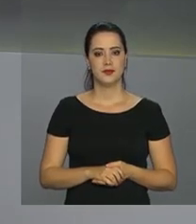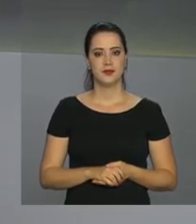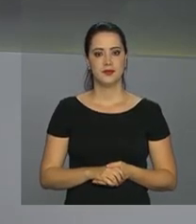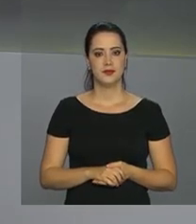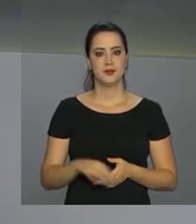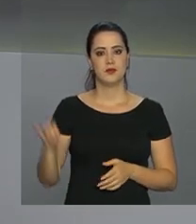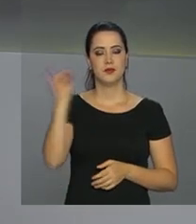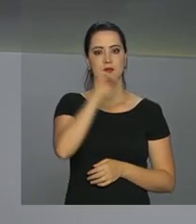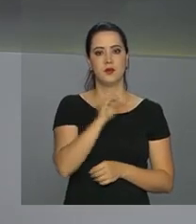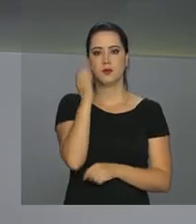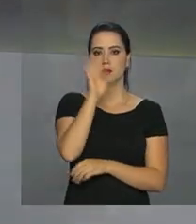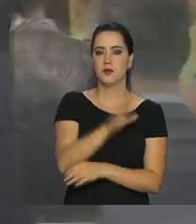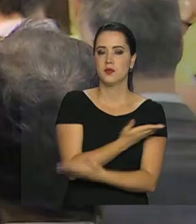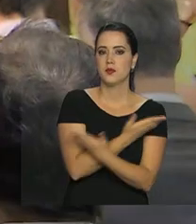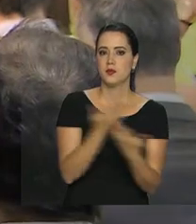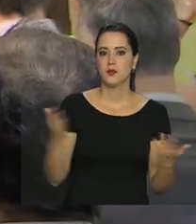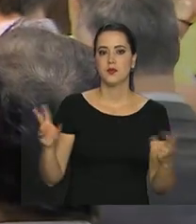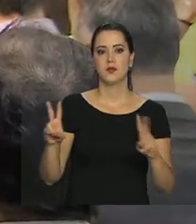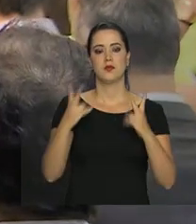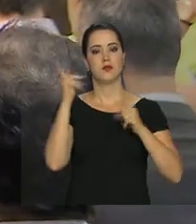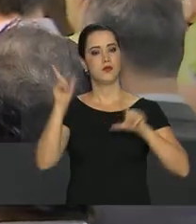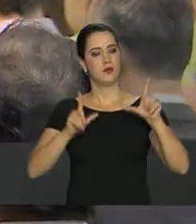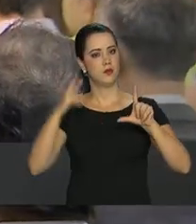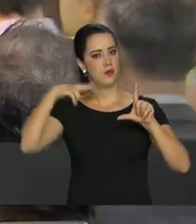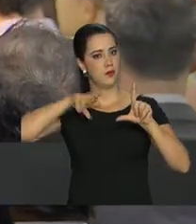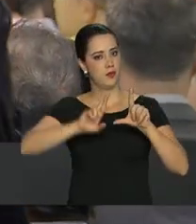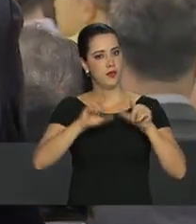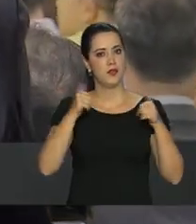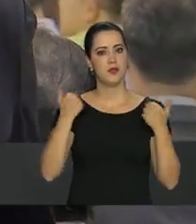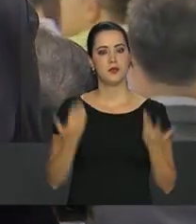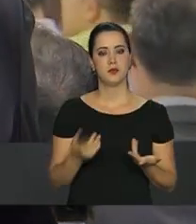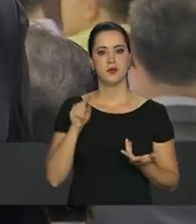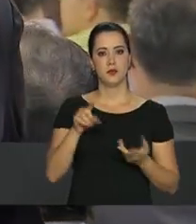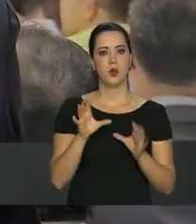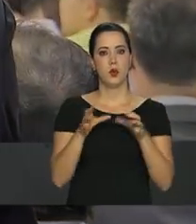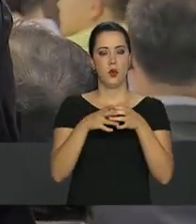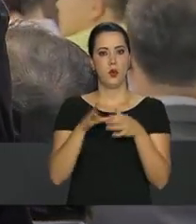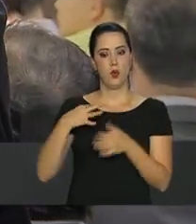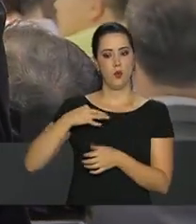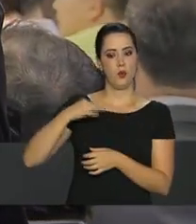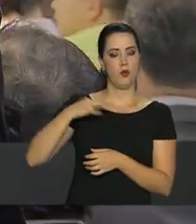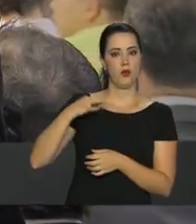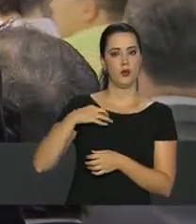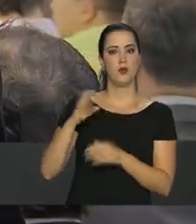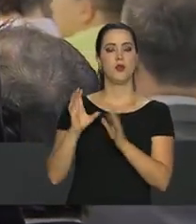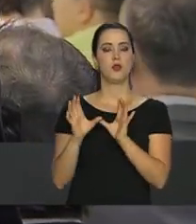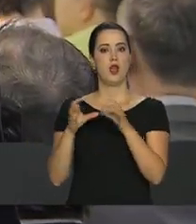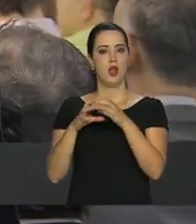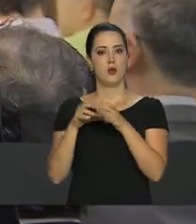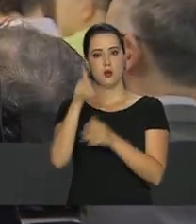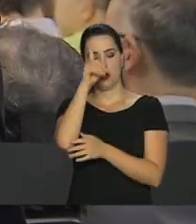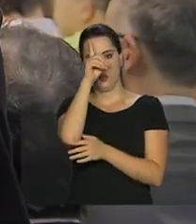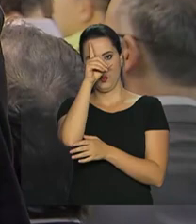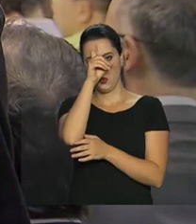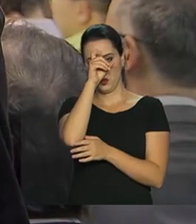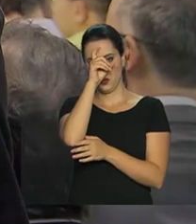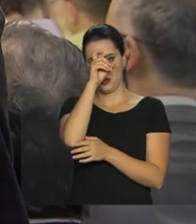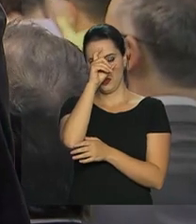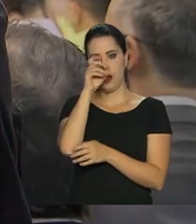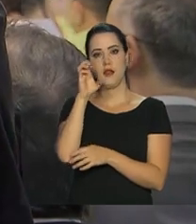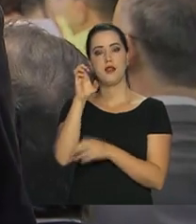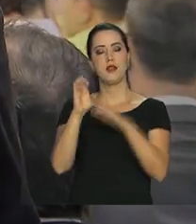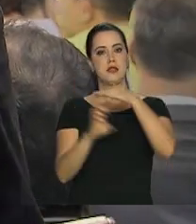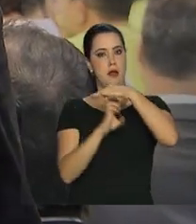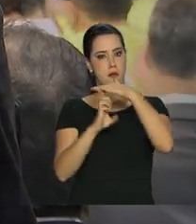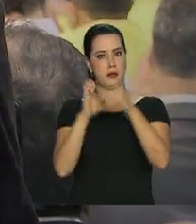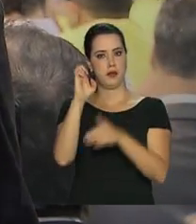Olá Carla, boa tarde. Boa tarde a todos que nos acompanham aqui pela TV NBR. Os voluntários da empresa brasileira de serviços hospitalares embarcam